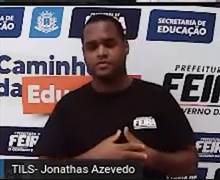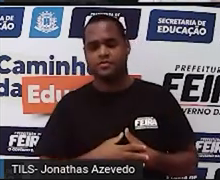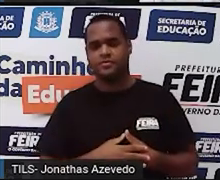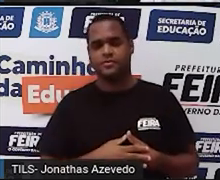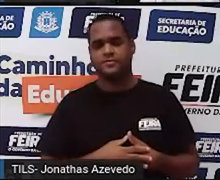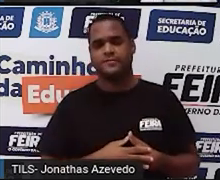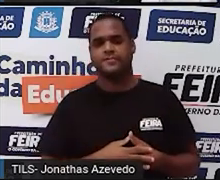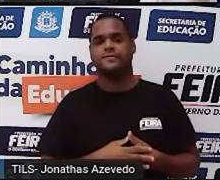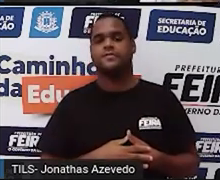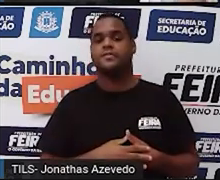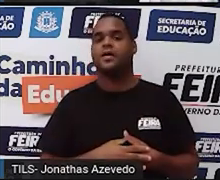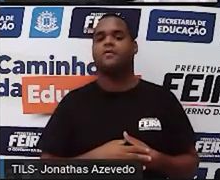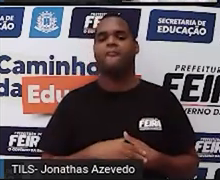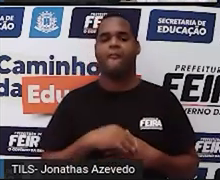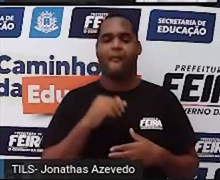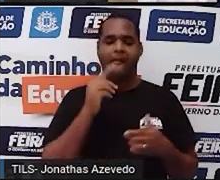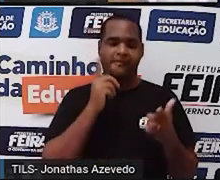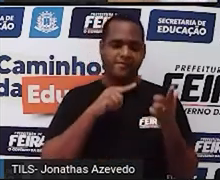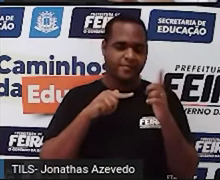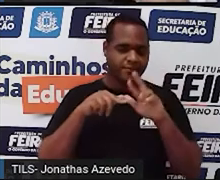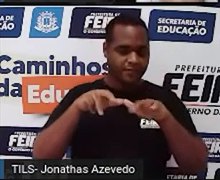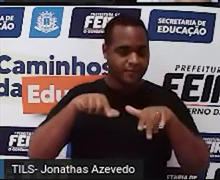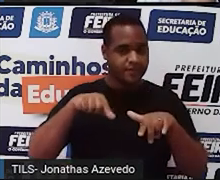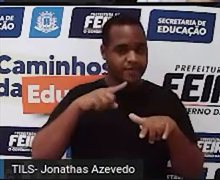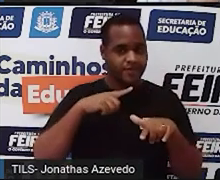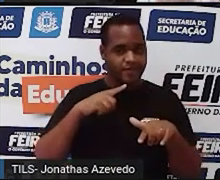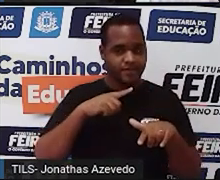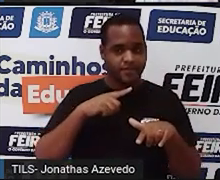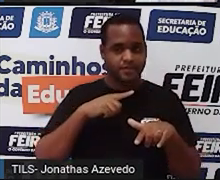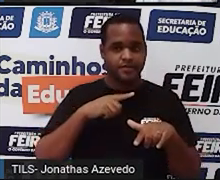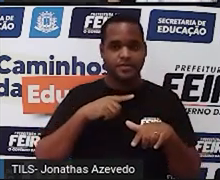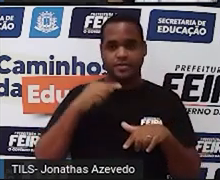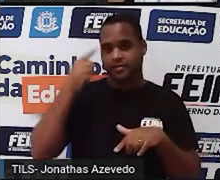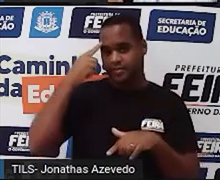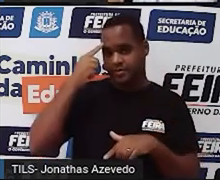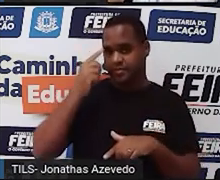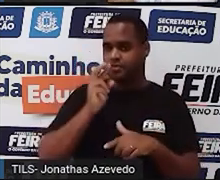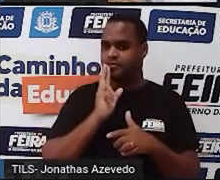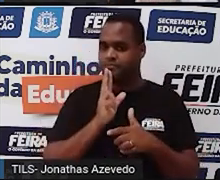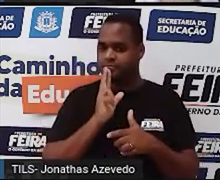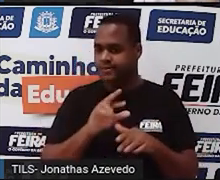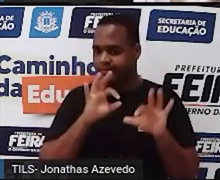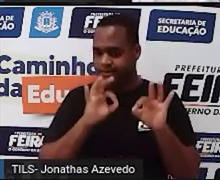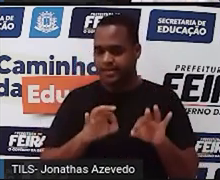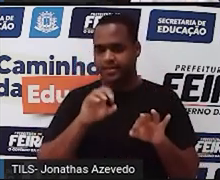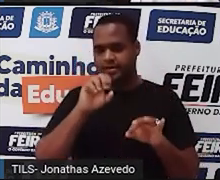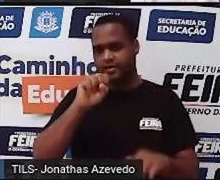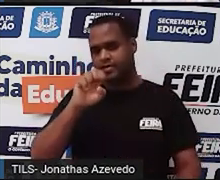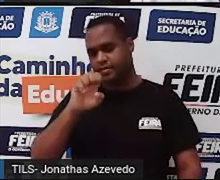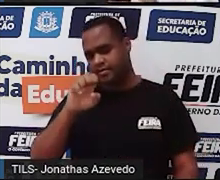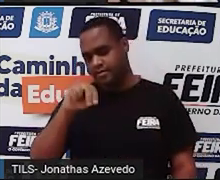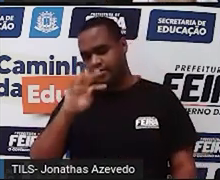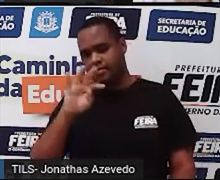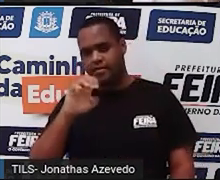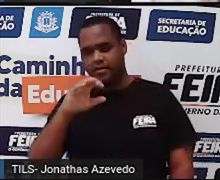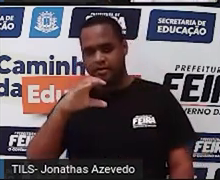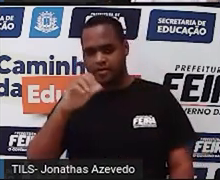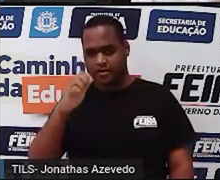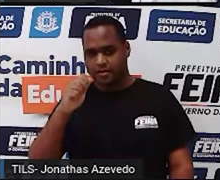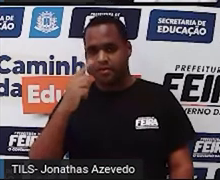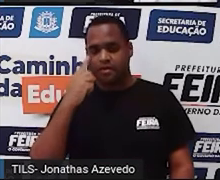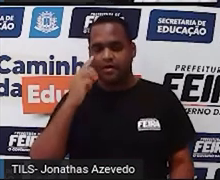a gente consegue escrever uma sentença, tá? Uma sentença matemática. E essa